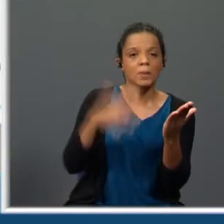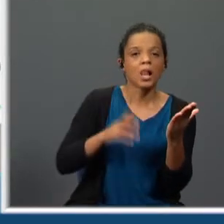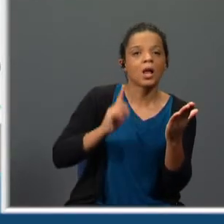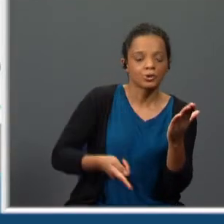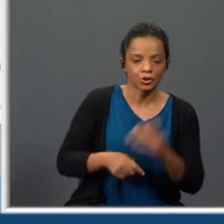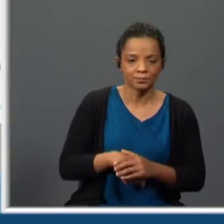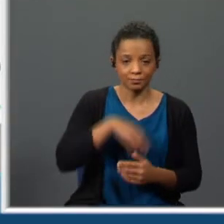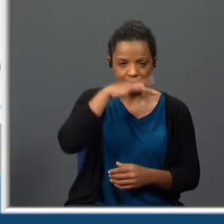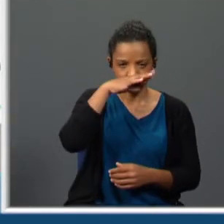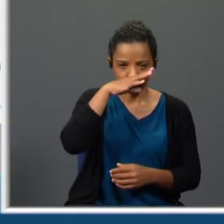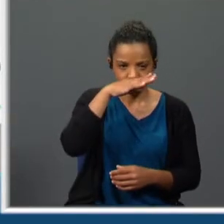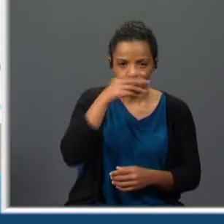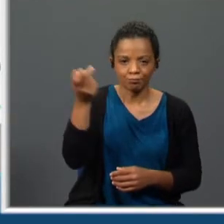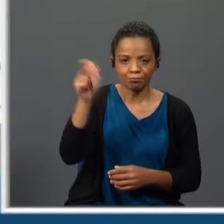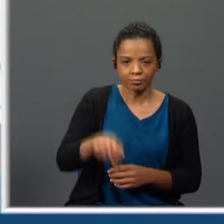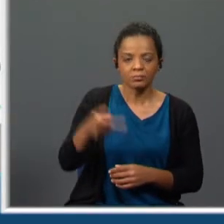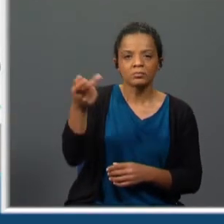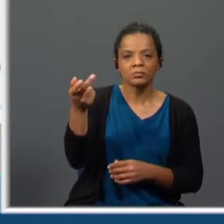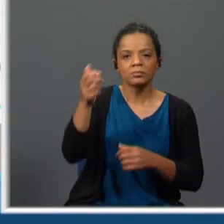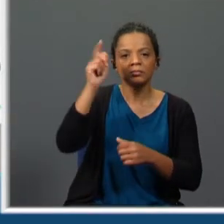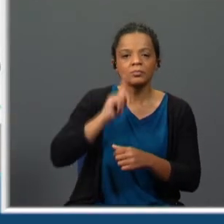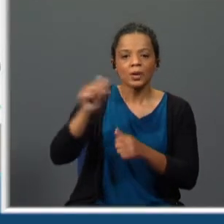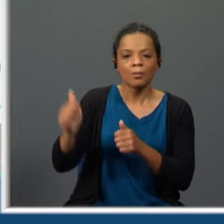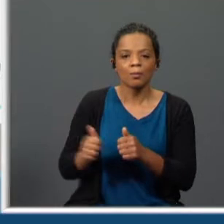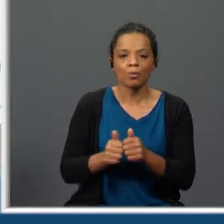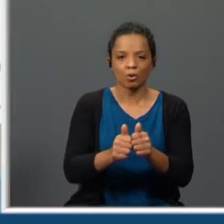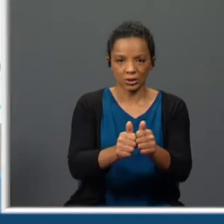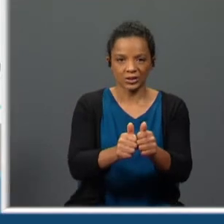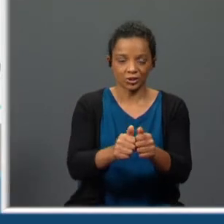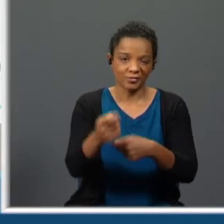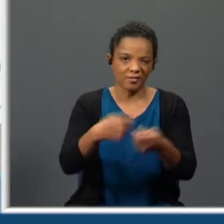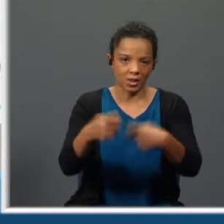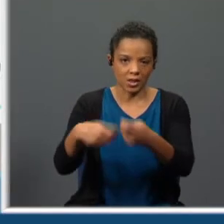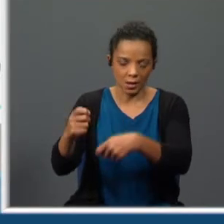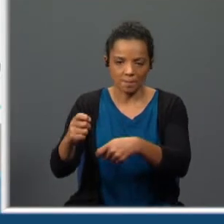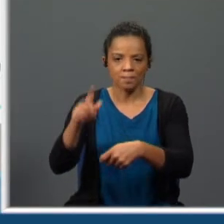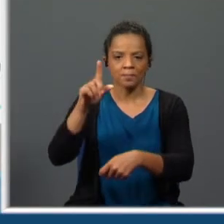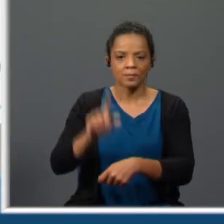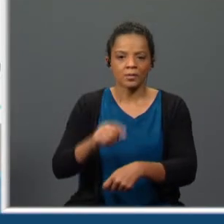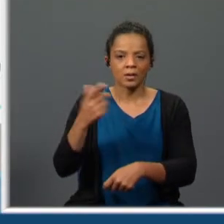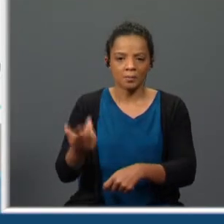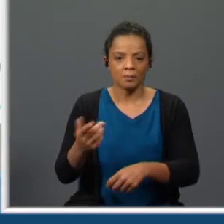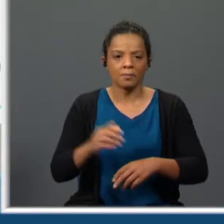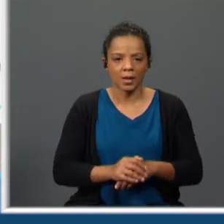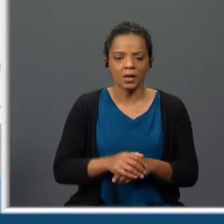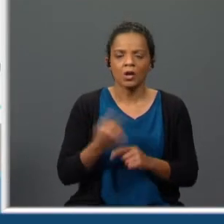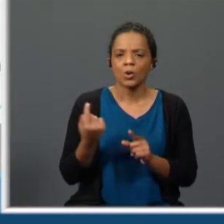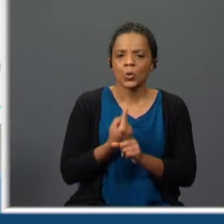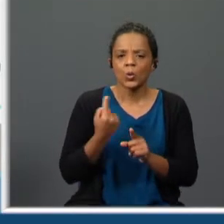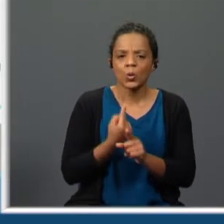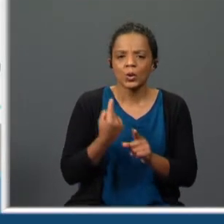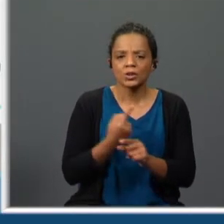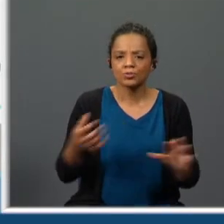a alcoviteira surge em cena acompanhada das moças que vendia e de um elevado número de objetos